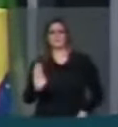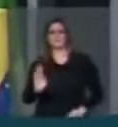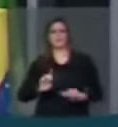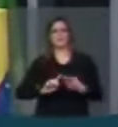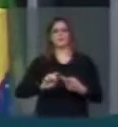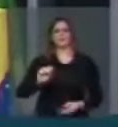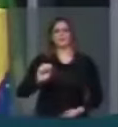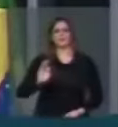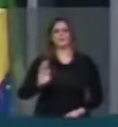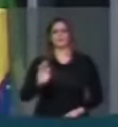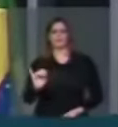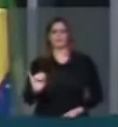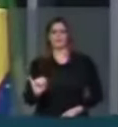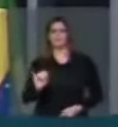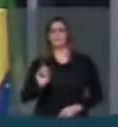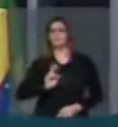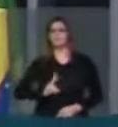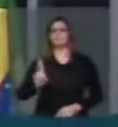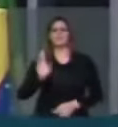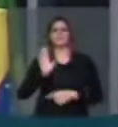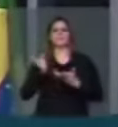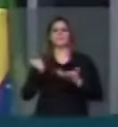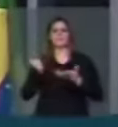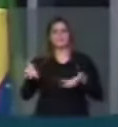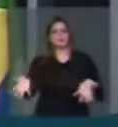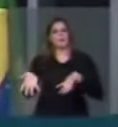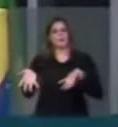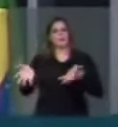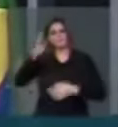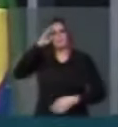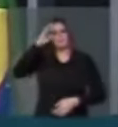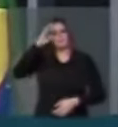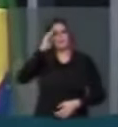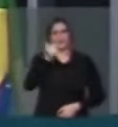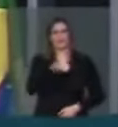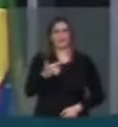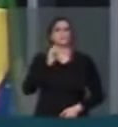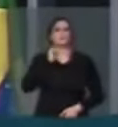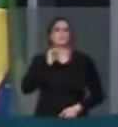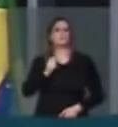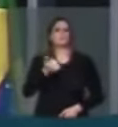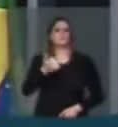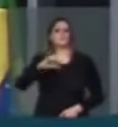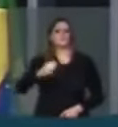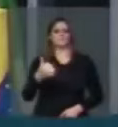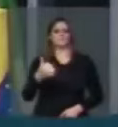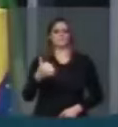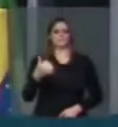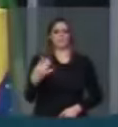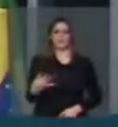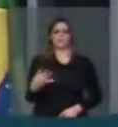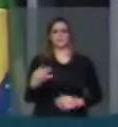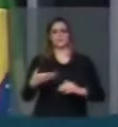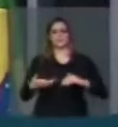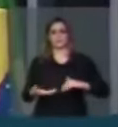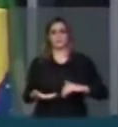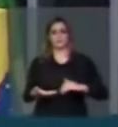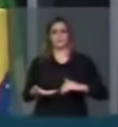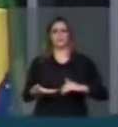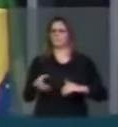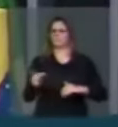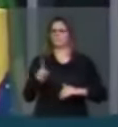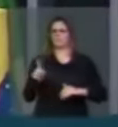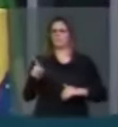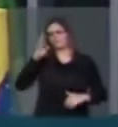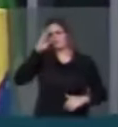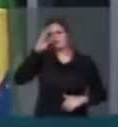eram as mais exaltadas em prol dos militares. Em 2 de abril de 64, o Congresso Nacional, e não os militares,